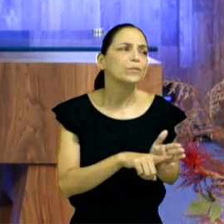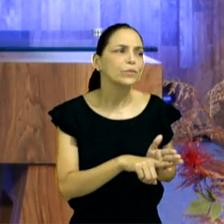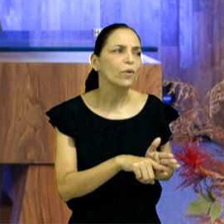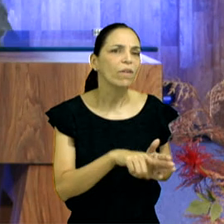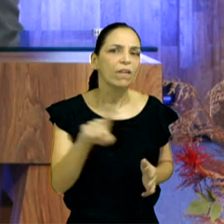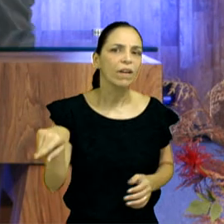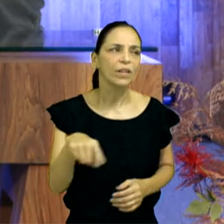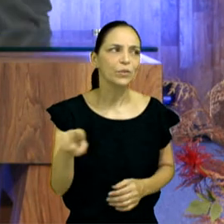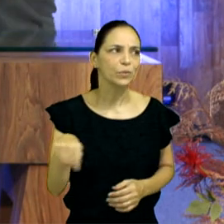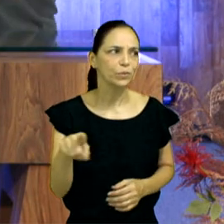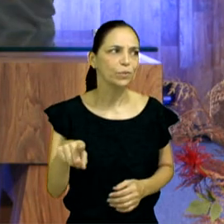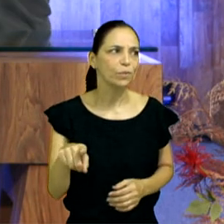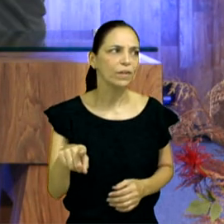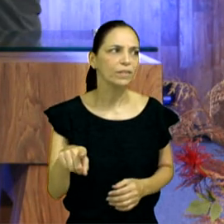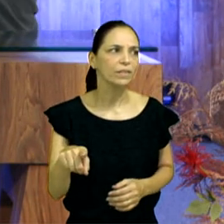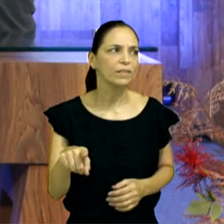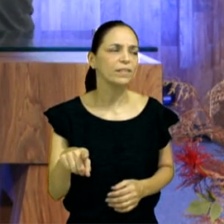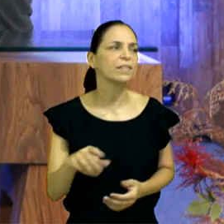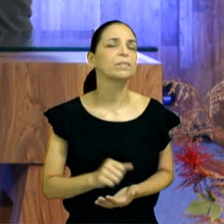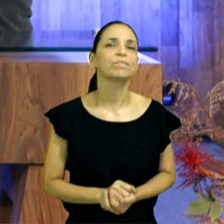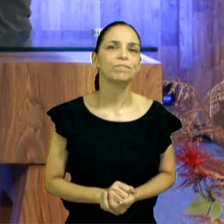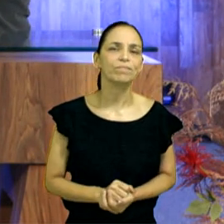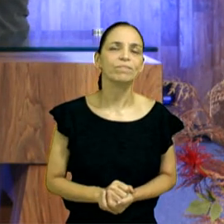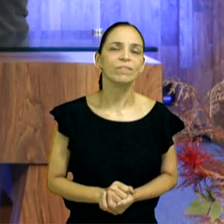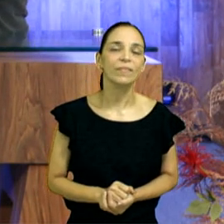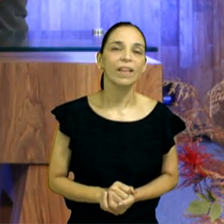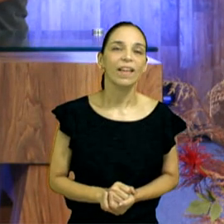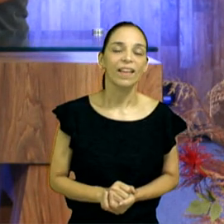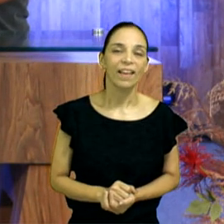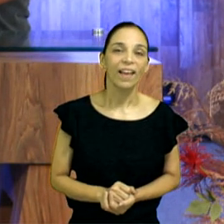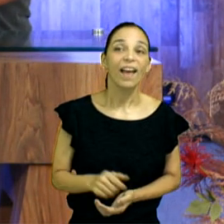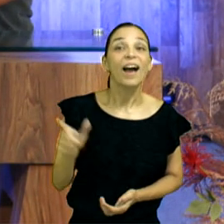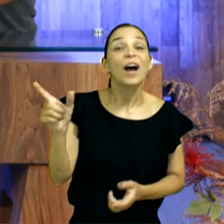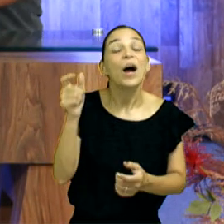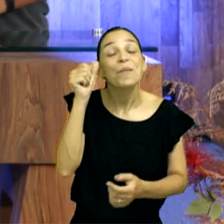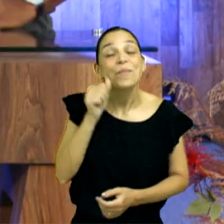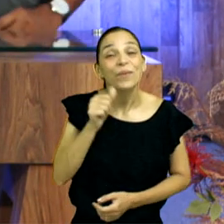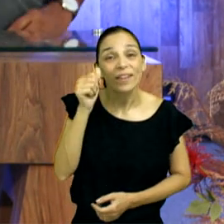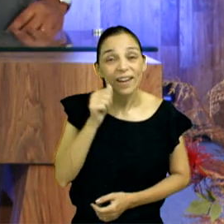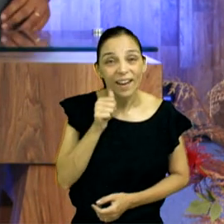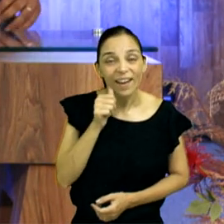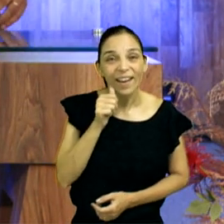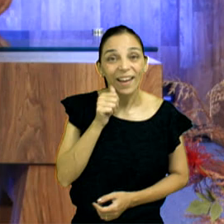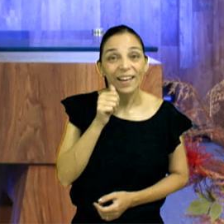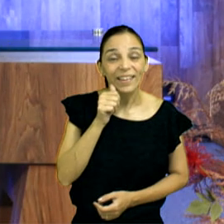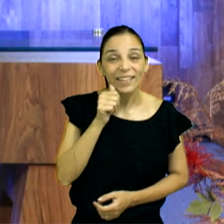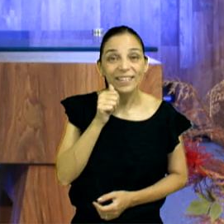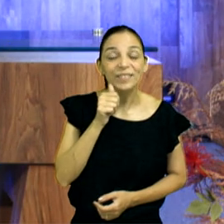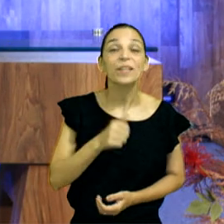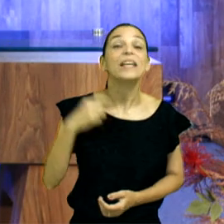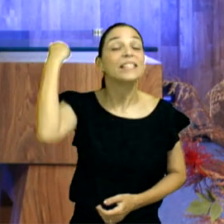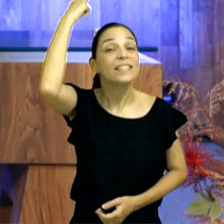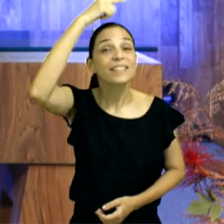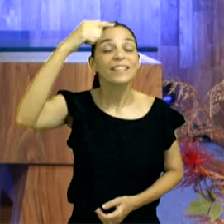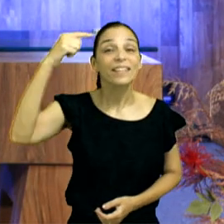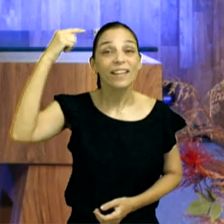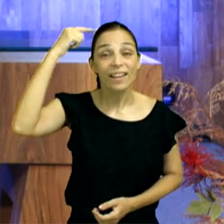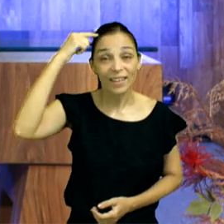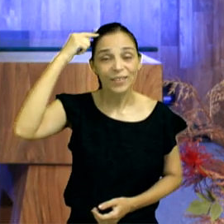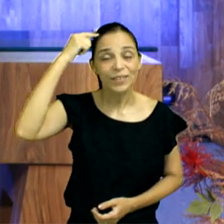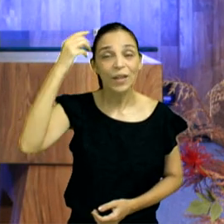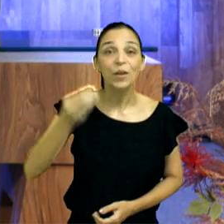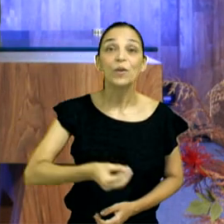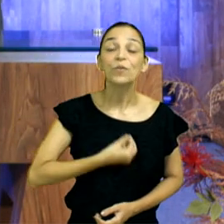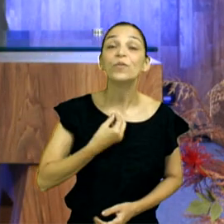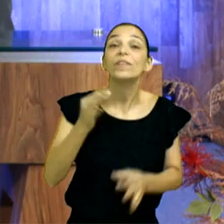cita nem o nome, foi uma bem-aventurada. Uma mulher santa, com a vida